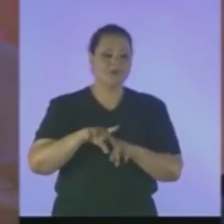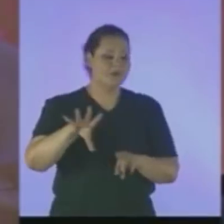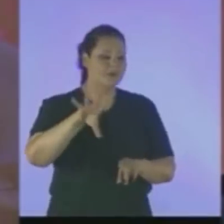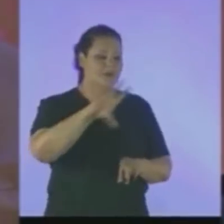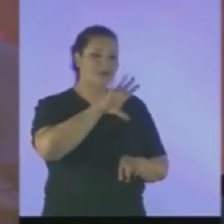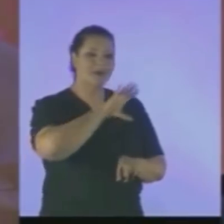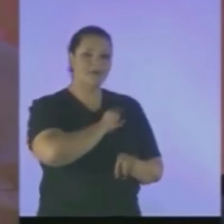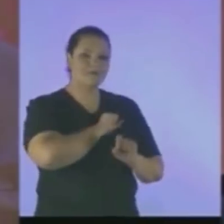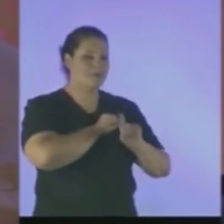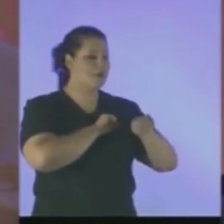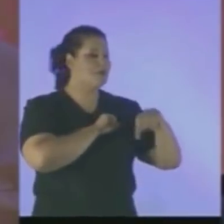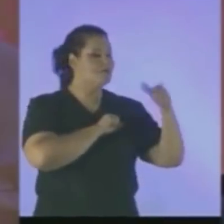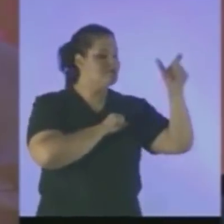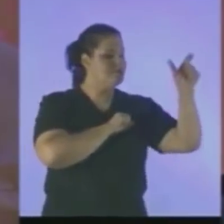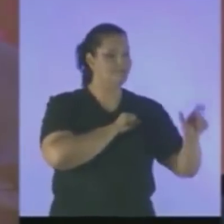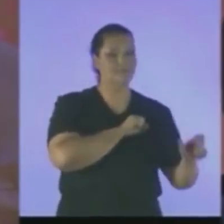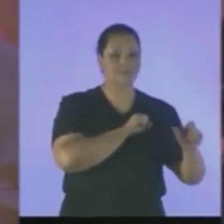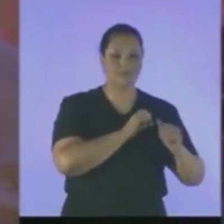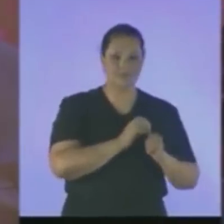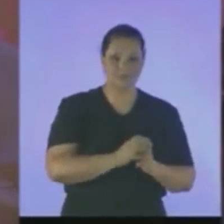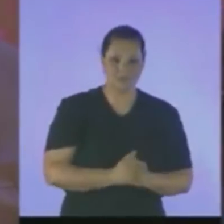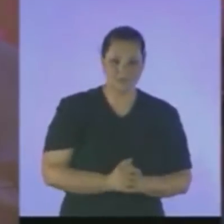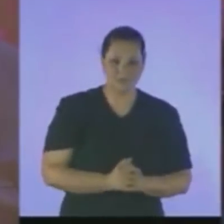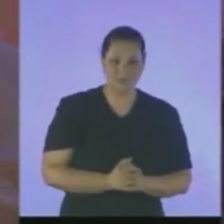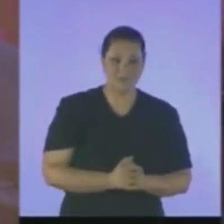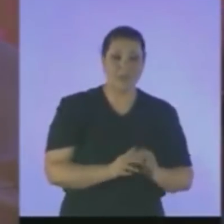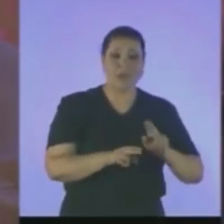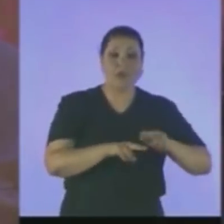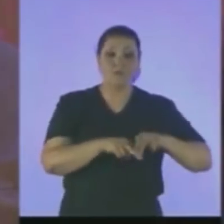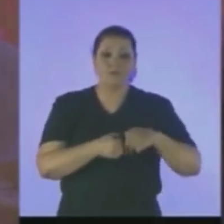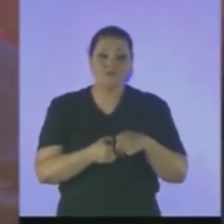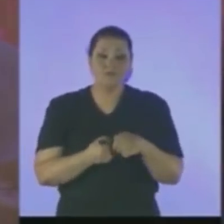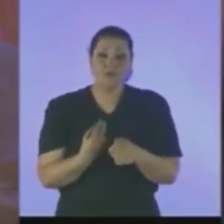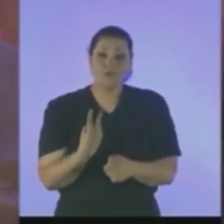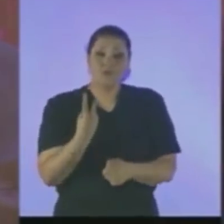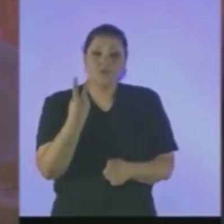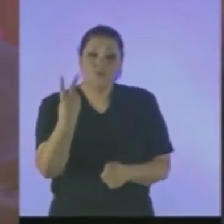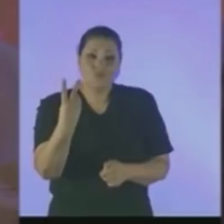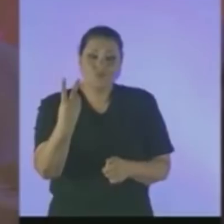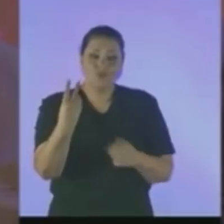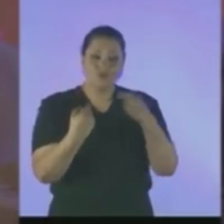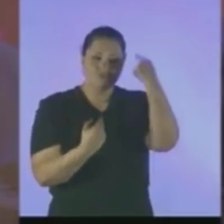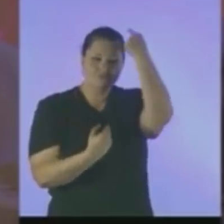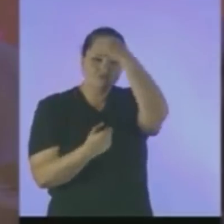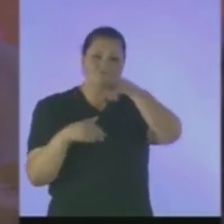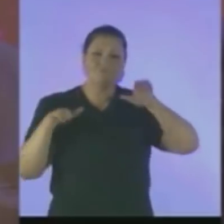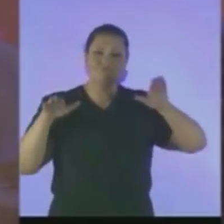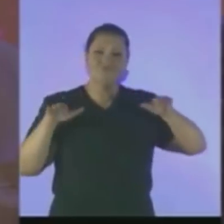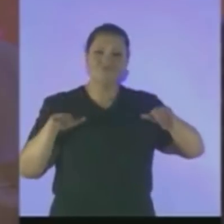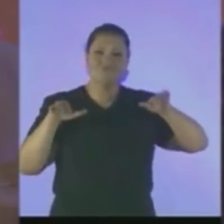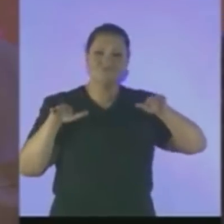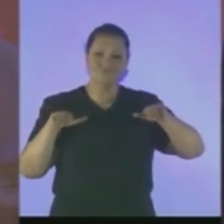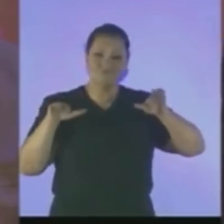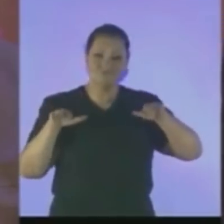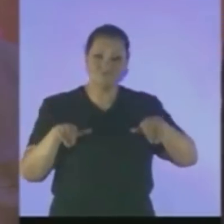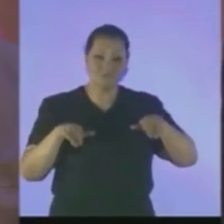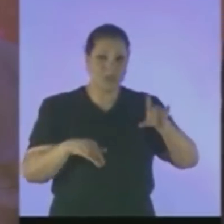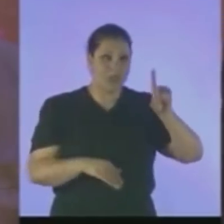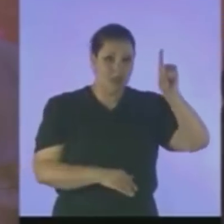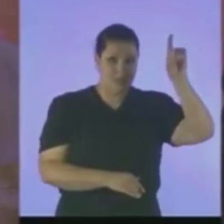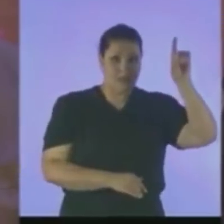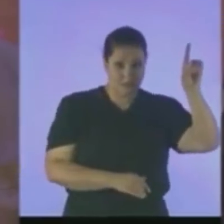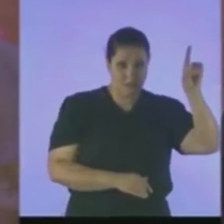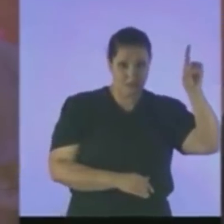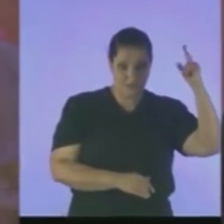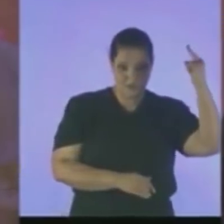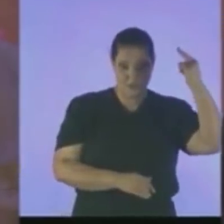Foi então Que dois Querubins Sob a Determinação De Deus